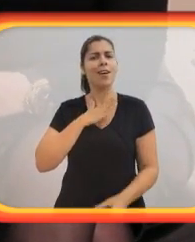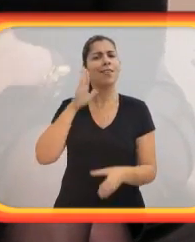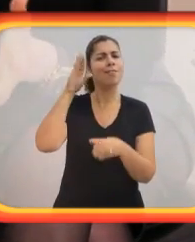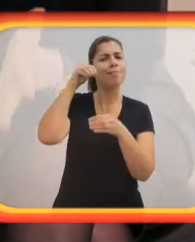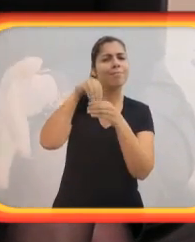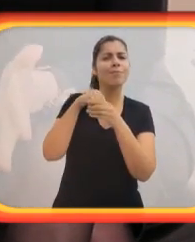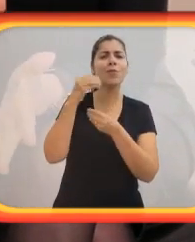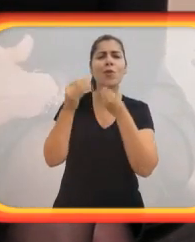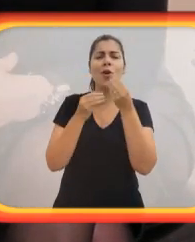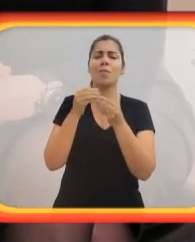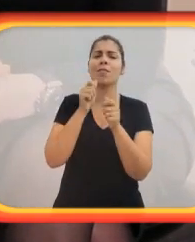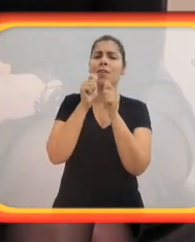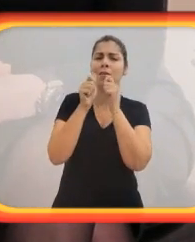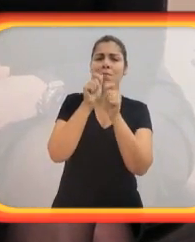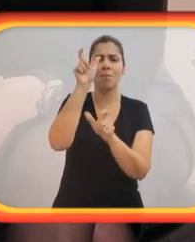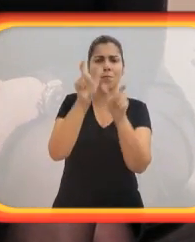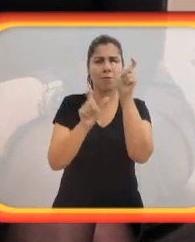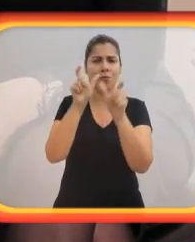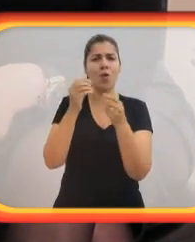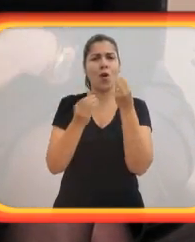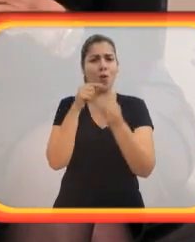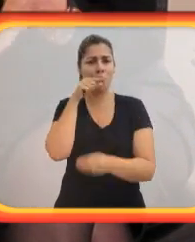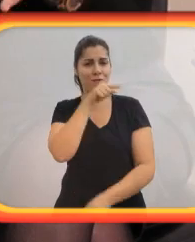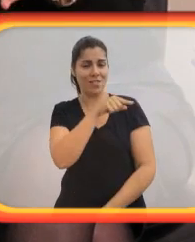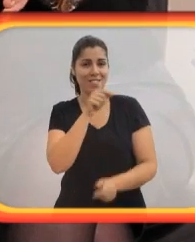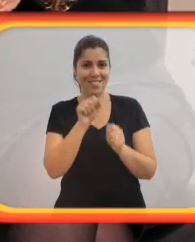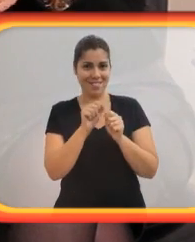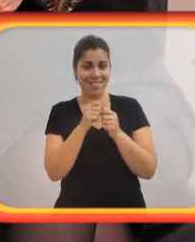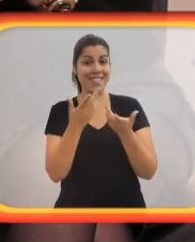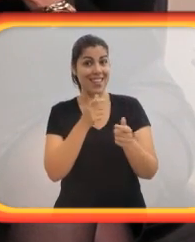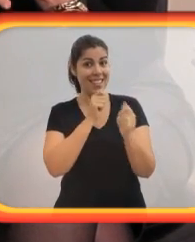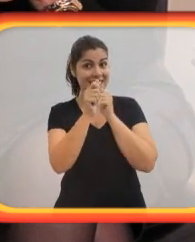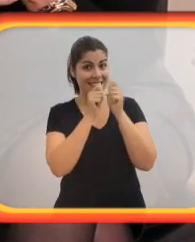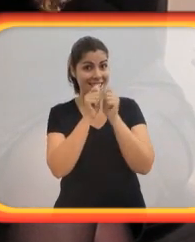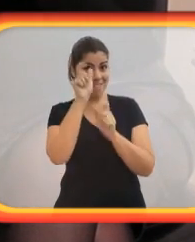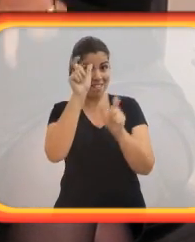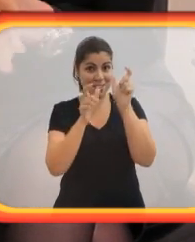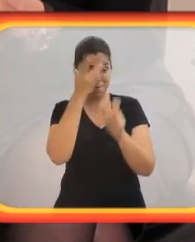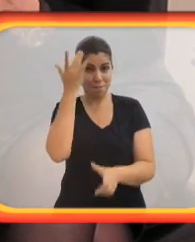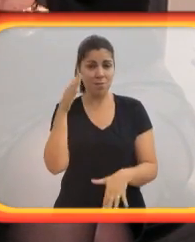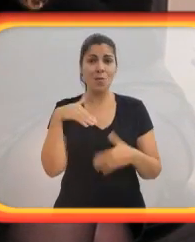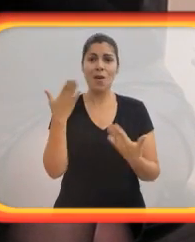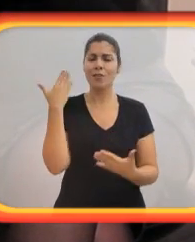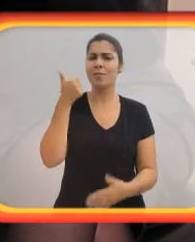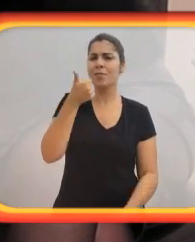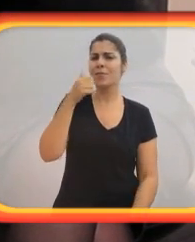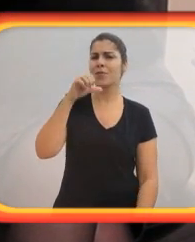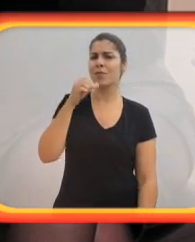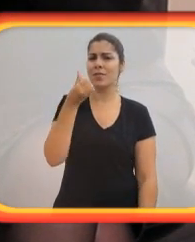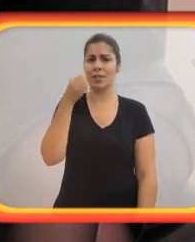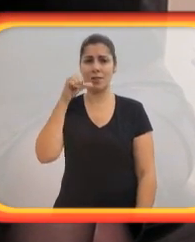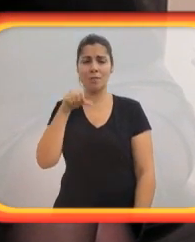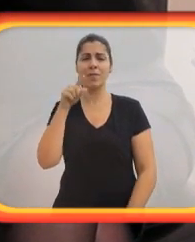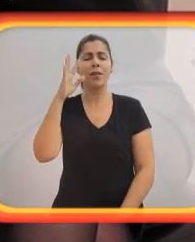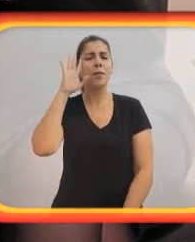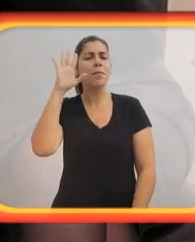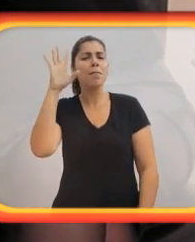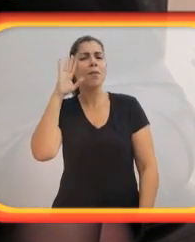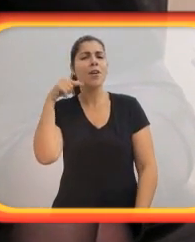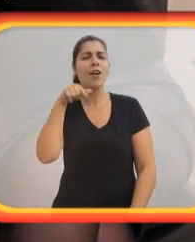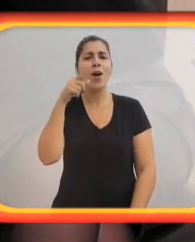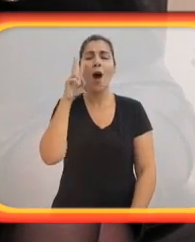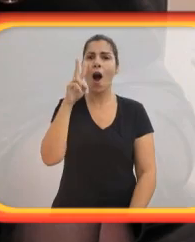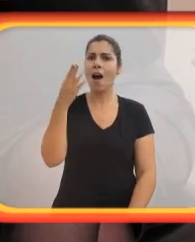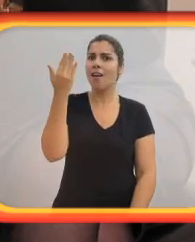para me definir por esse caminho. Eu fui mesmo achar, ou sentir, ou perceber